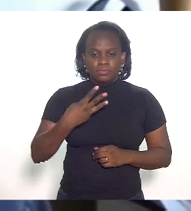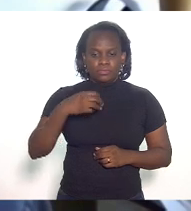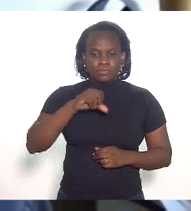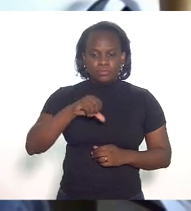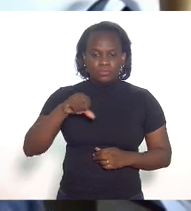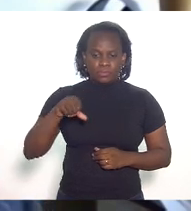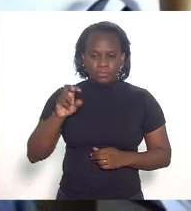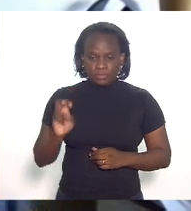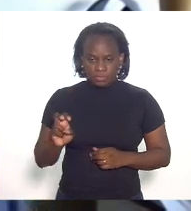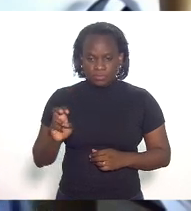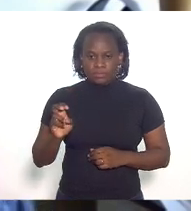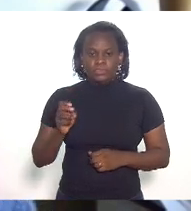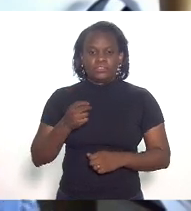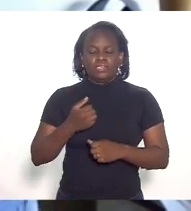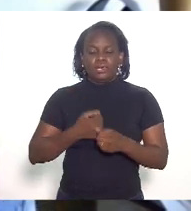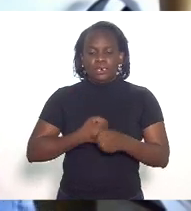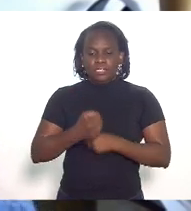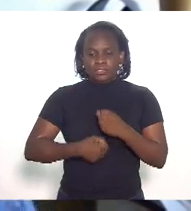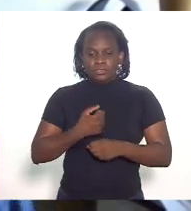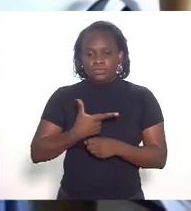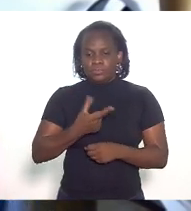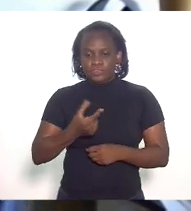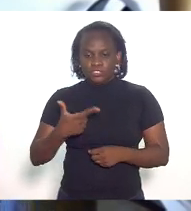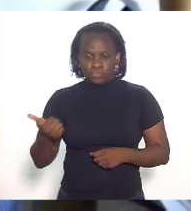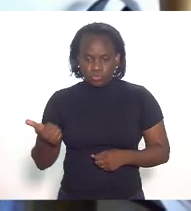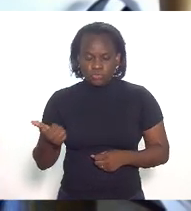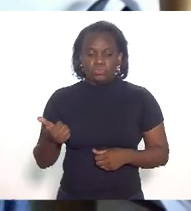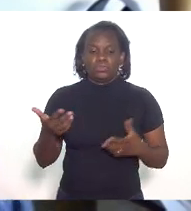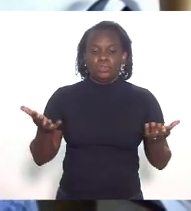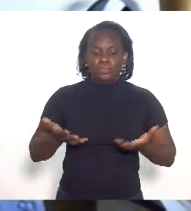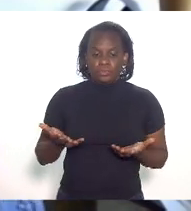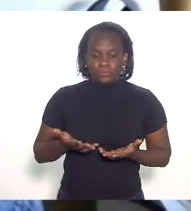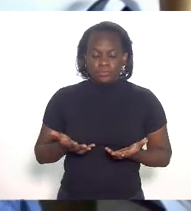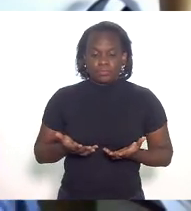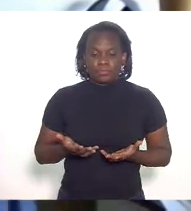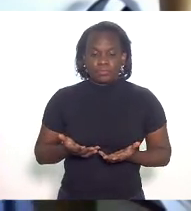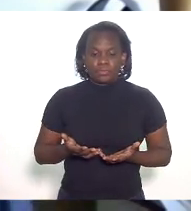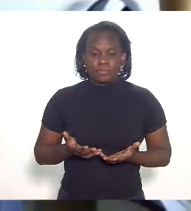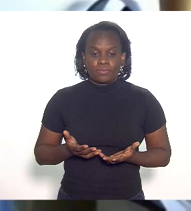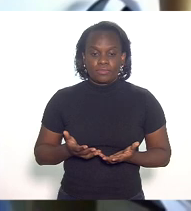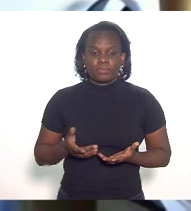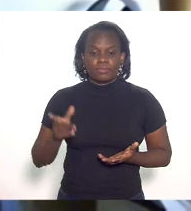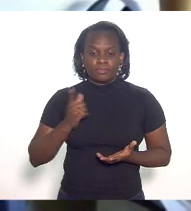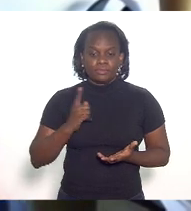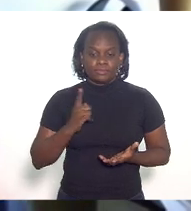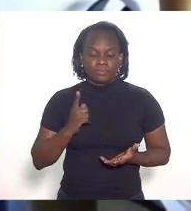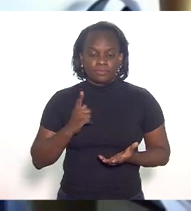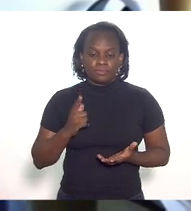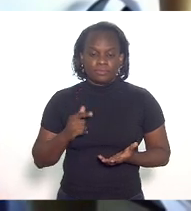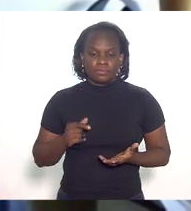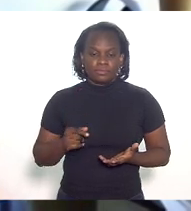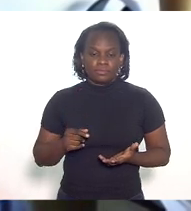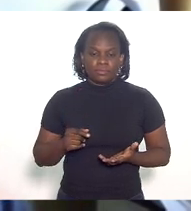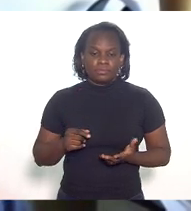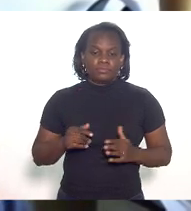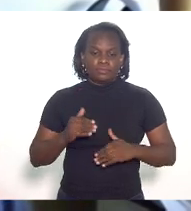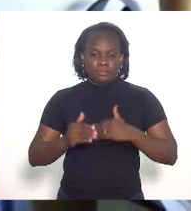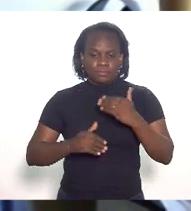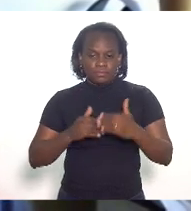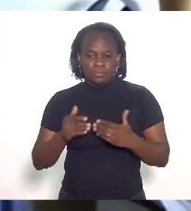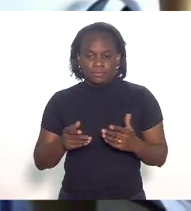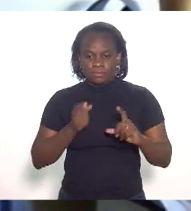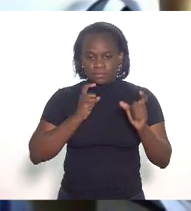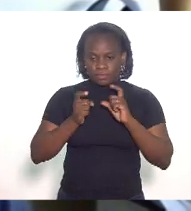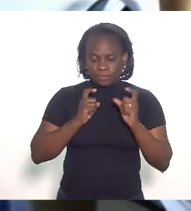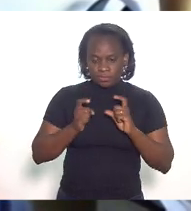3995 de 2021 que hoje entra em processo de